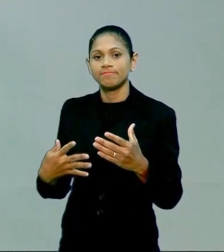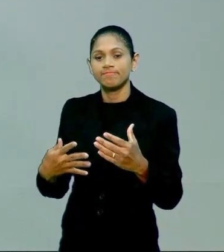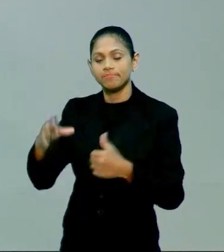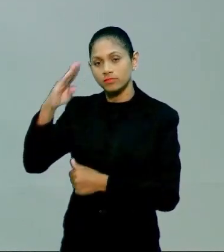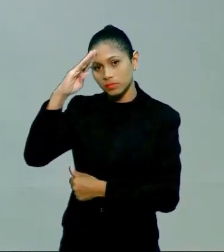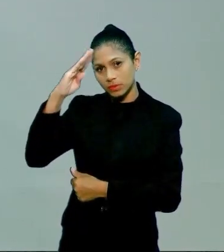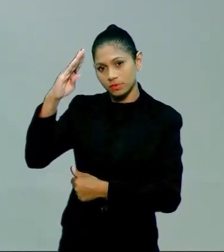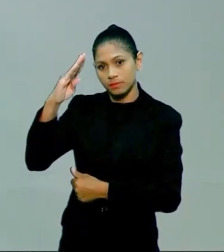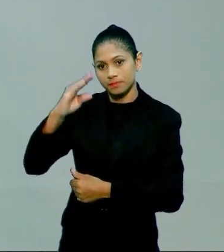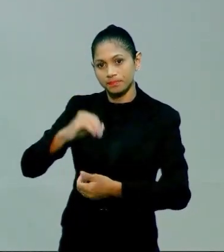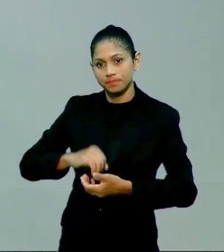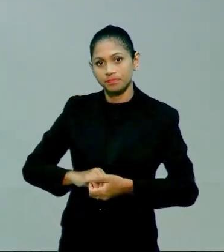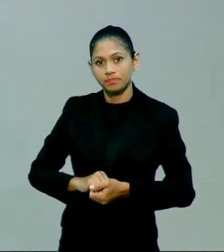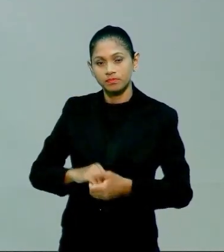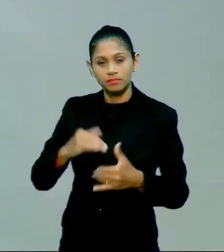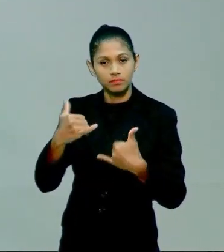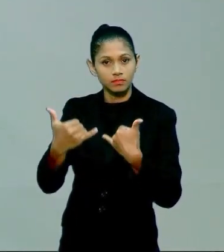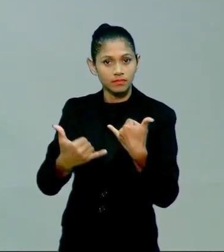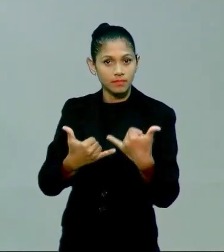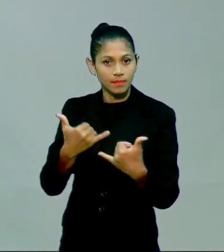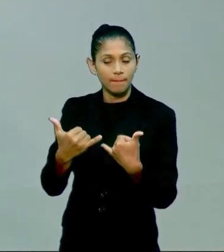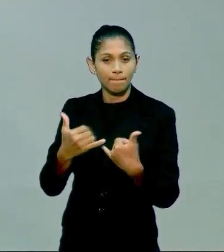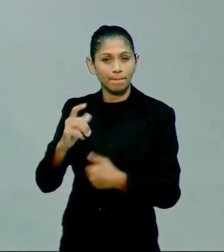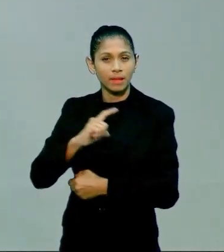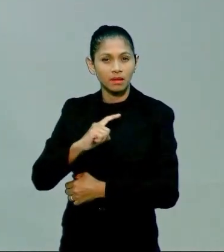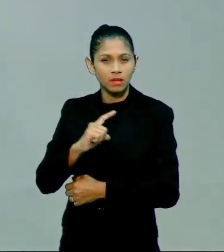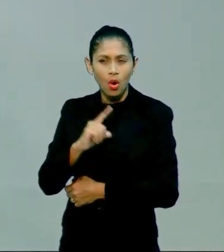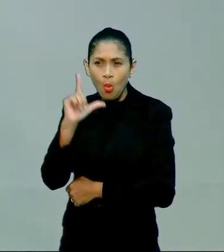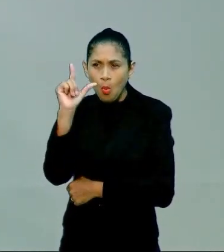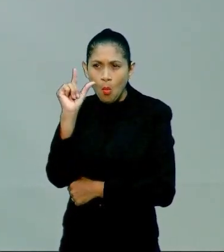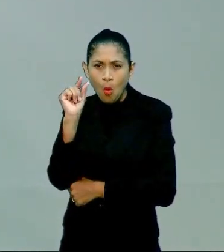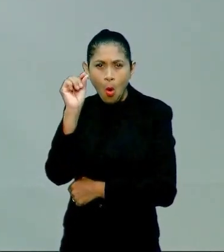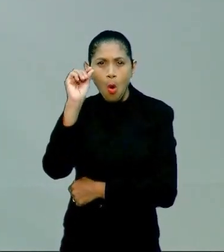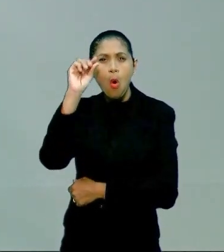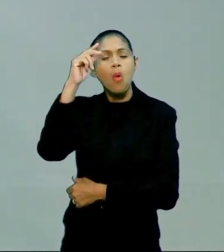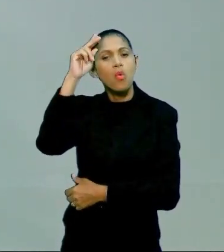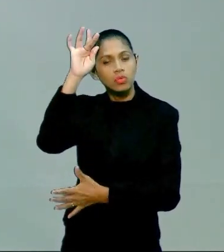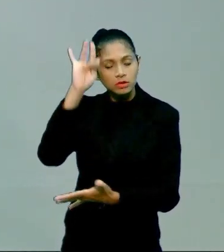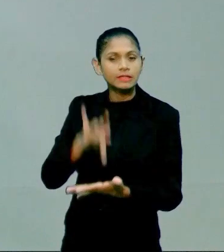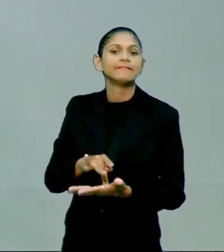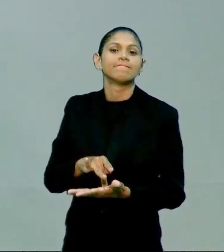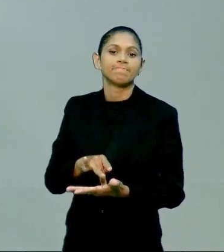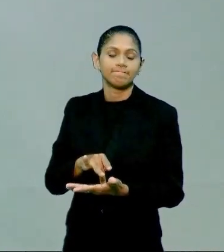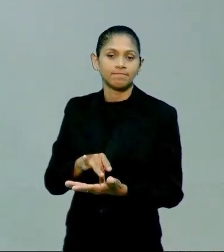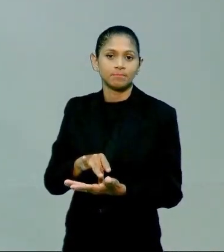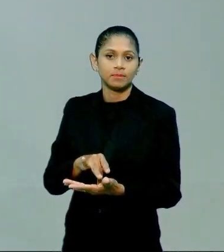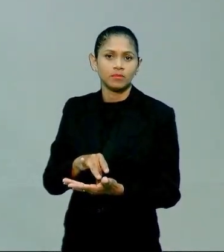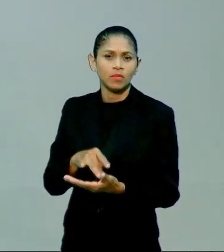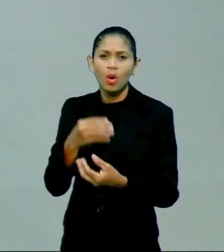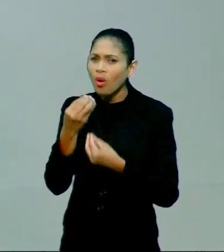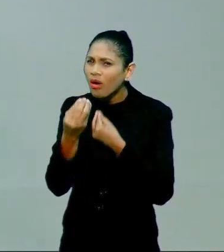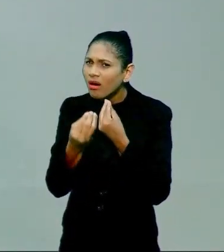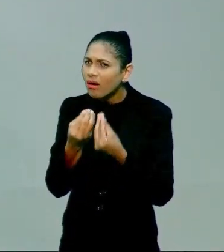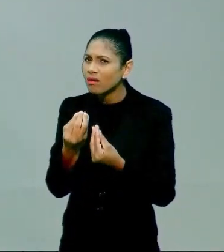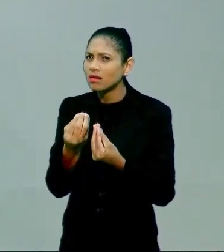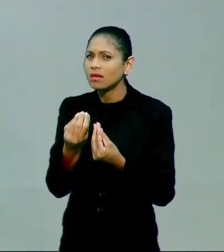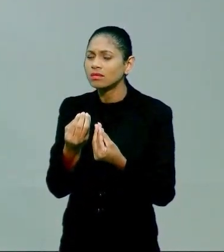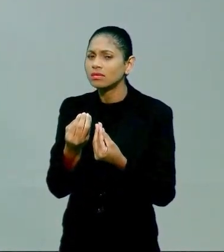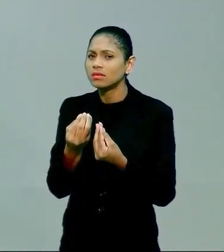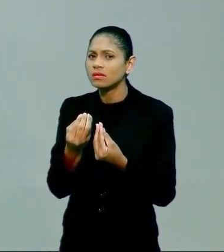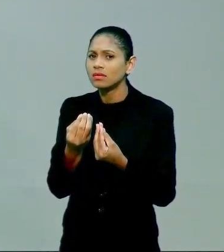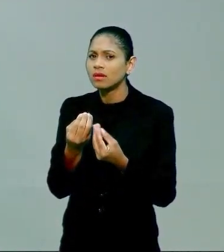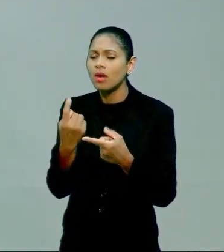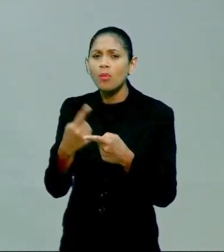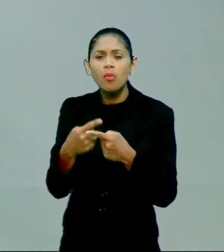brincadeira tem um resquício de verdade. Como assim a brincadeira tem um resquício de verdade? Por que você